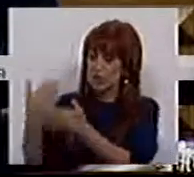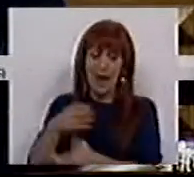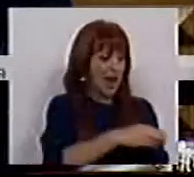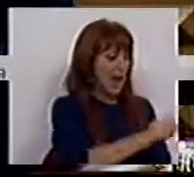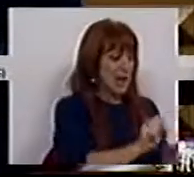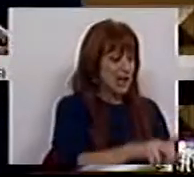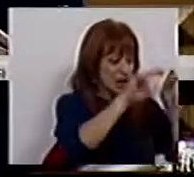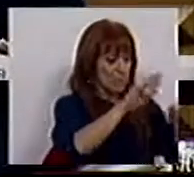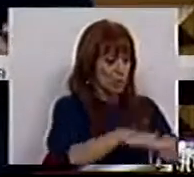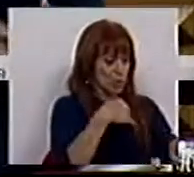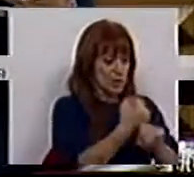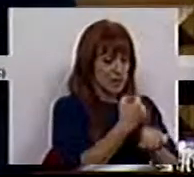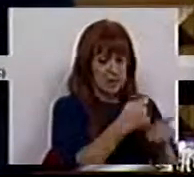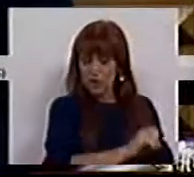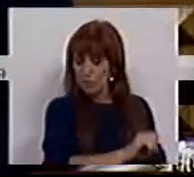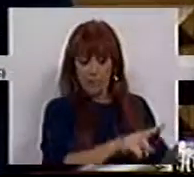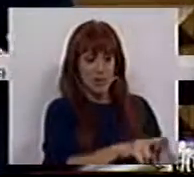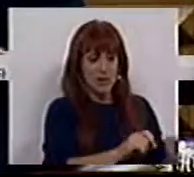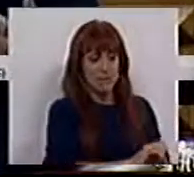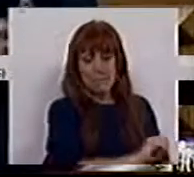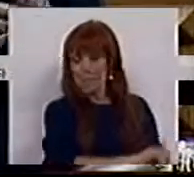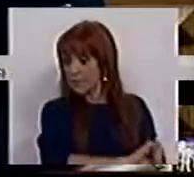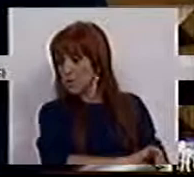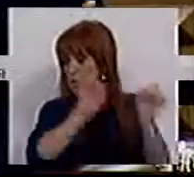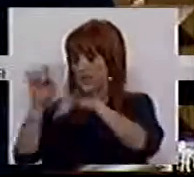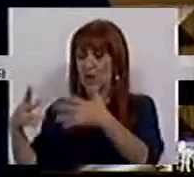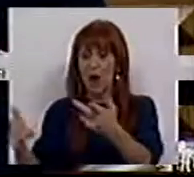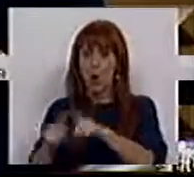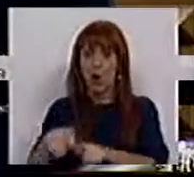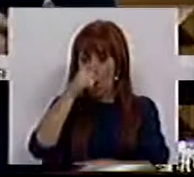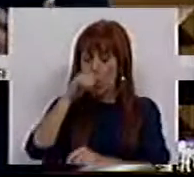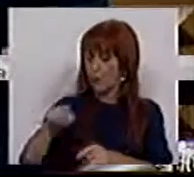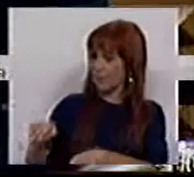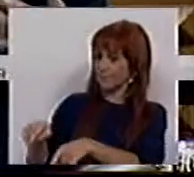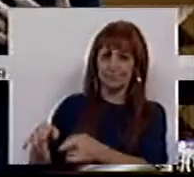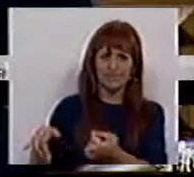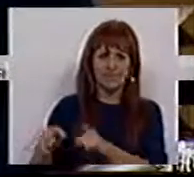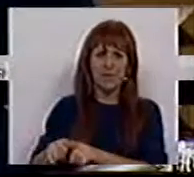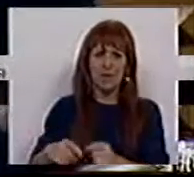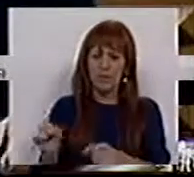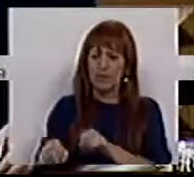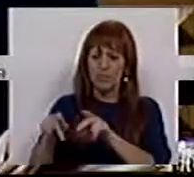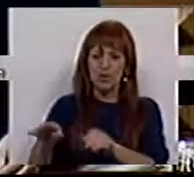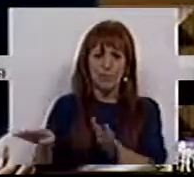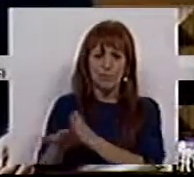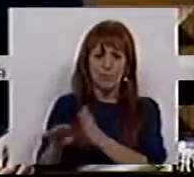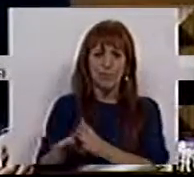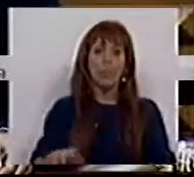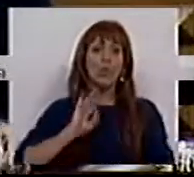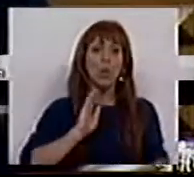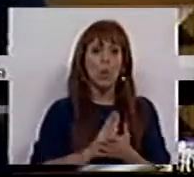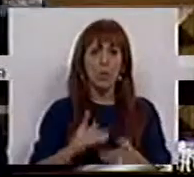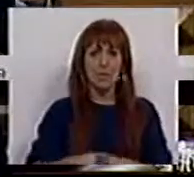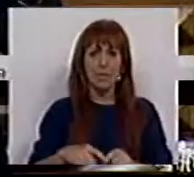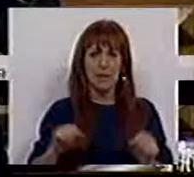areias que com a dinâmica natural lá iria parar, mas que estão agora a ocupar os canais e por isso a assessoriar os portos. E por